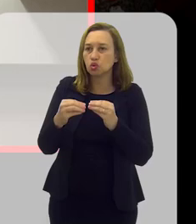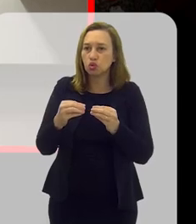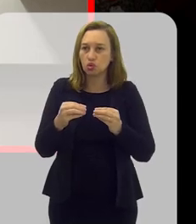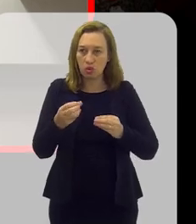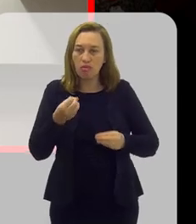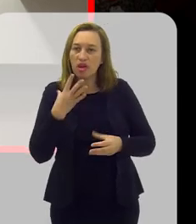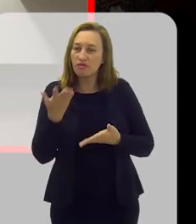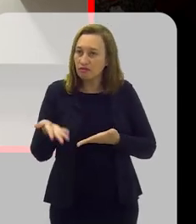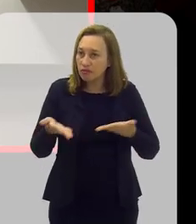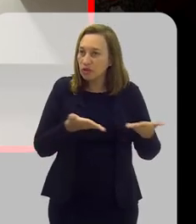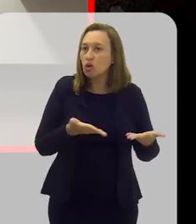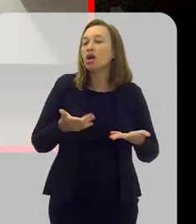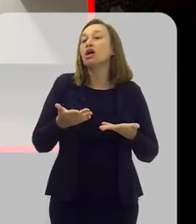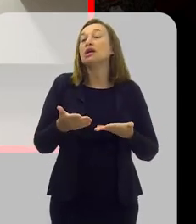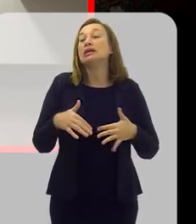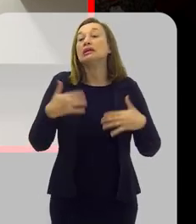-vindos.